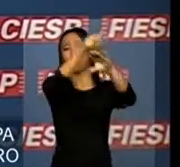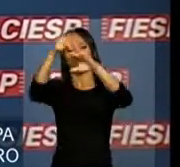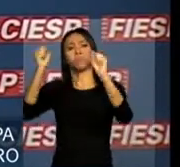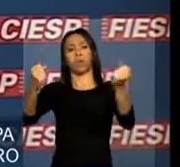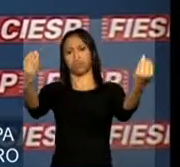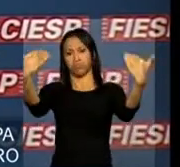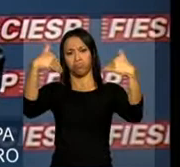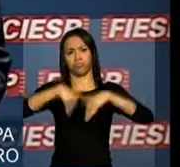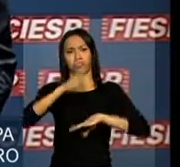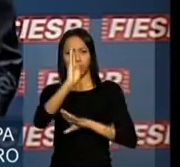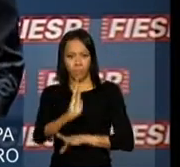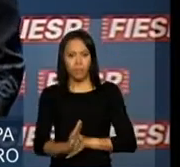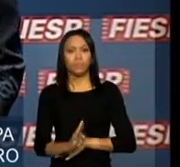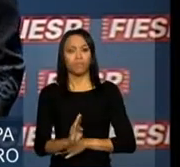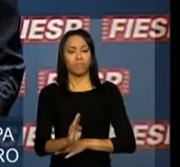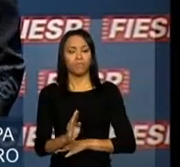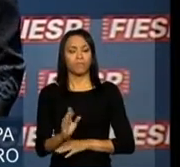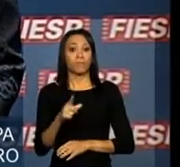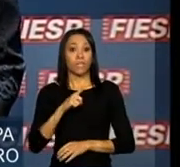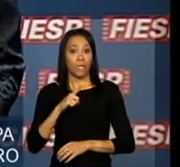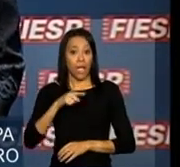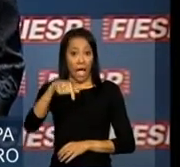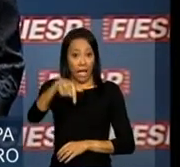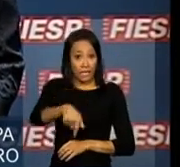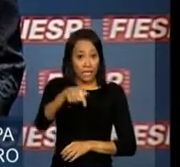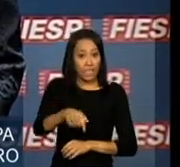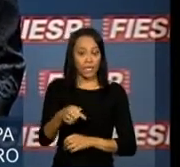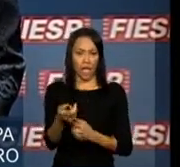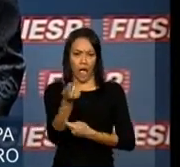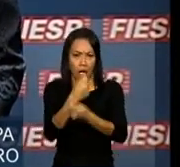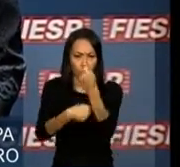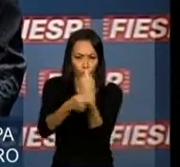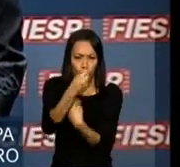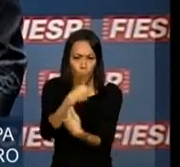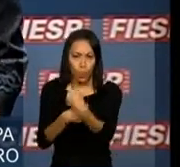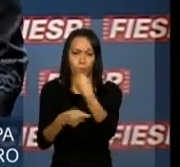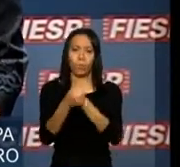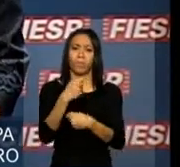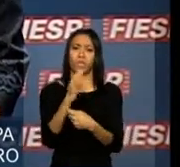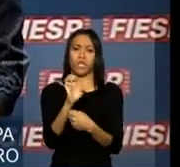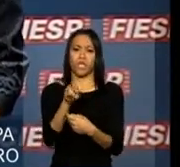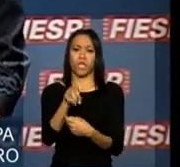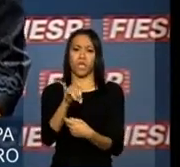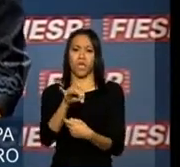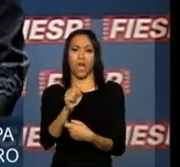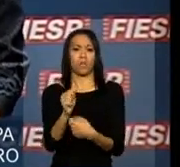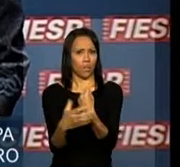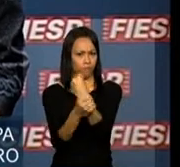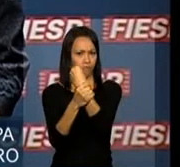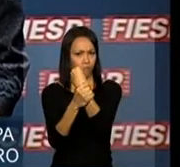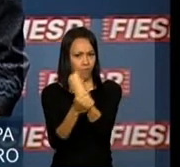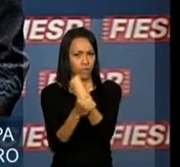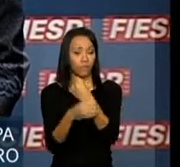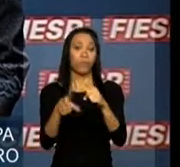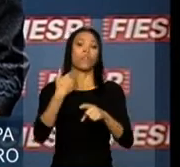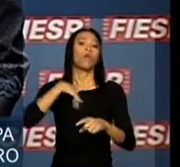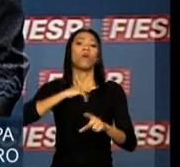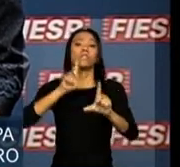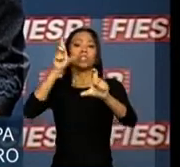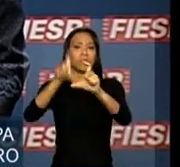Os fundamentos macroeconômicos brasileiros são sólidos. Nosso endividamento líquido